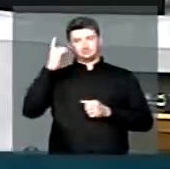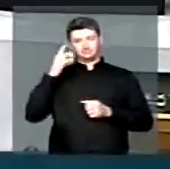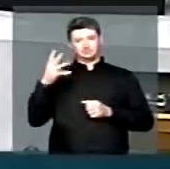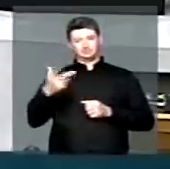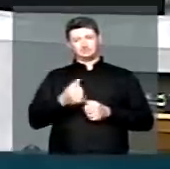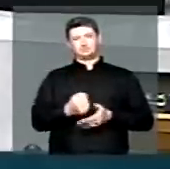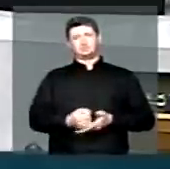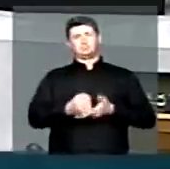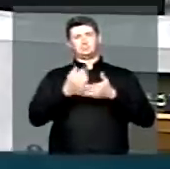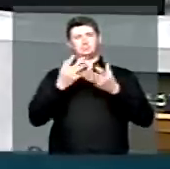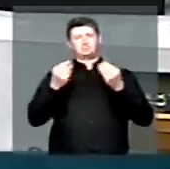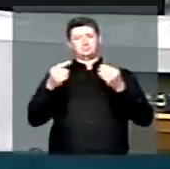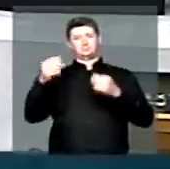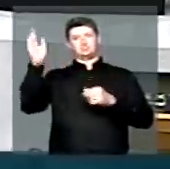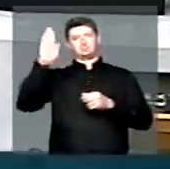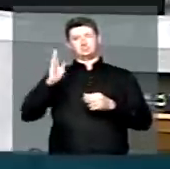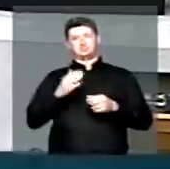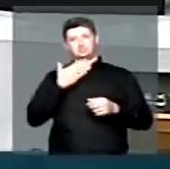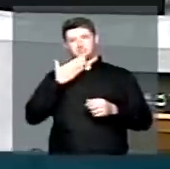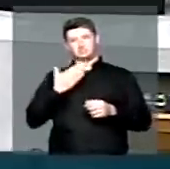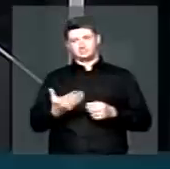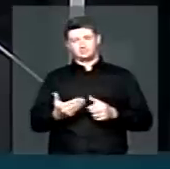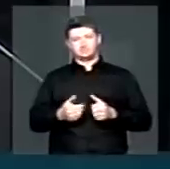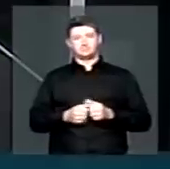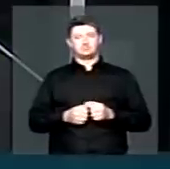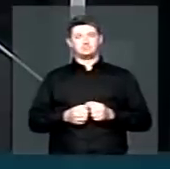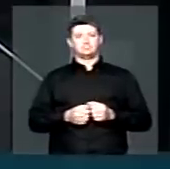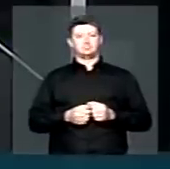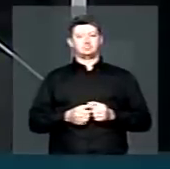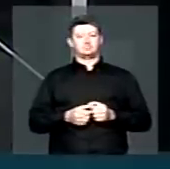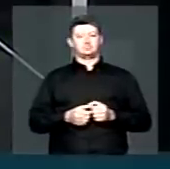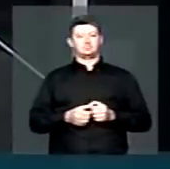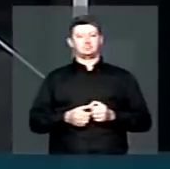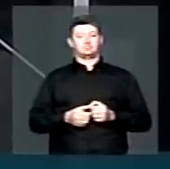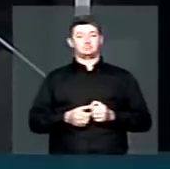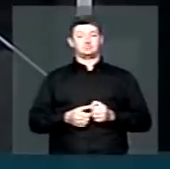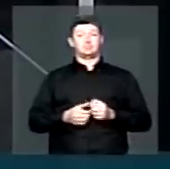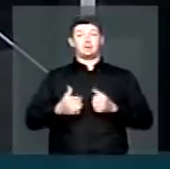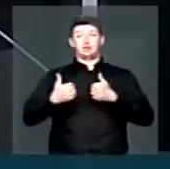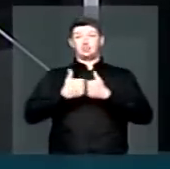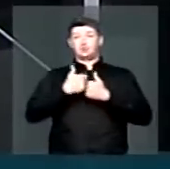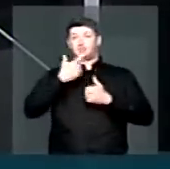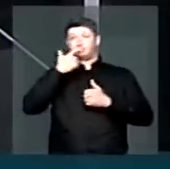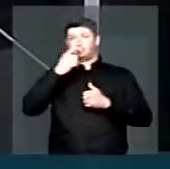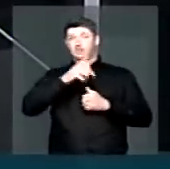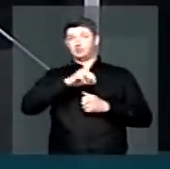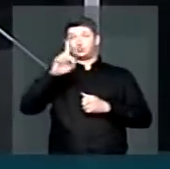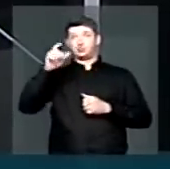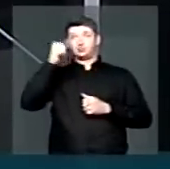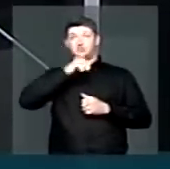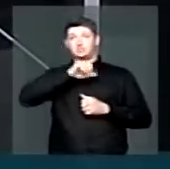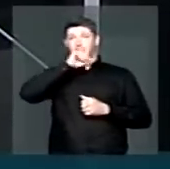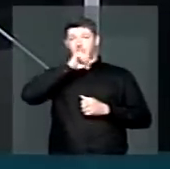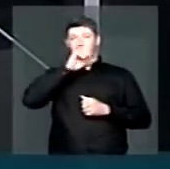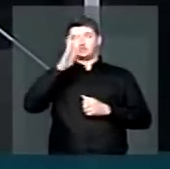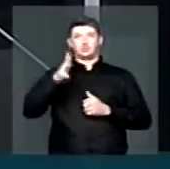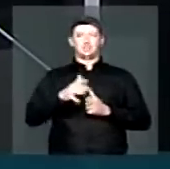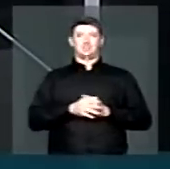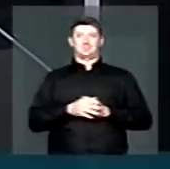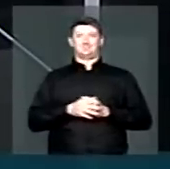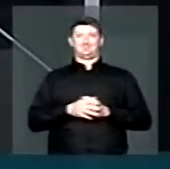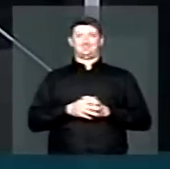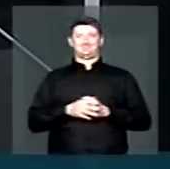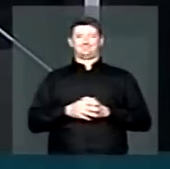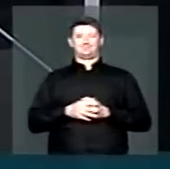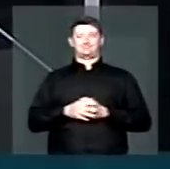de grandes contribuições a este país, nós estamos à véspera dos dias das mães e